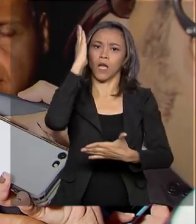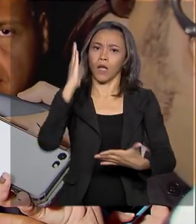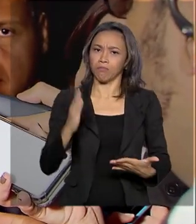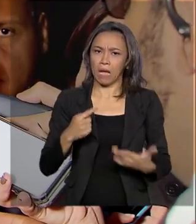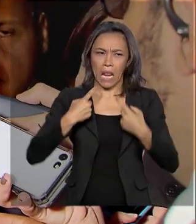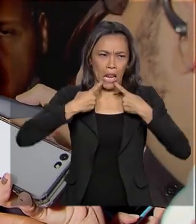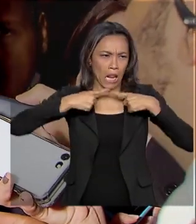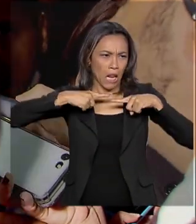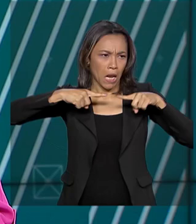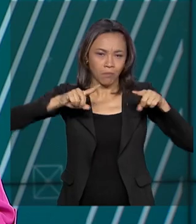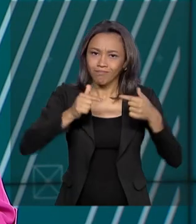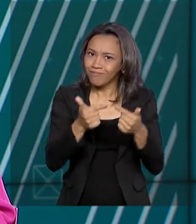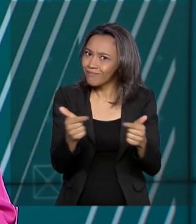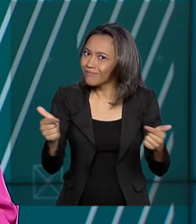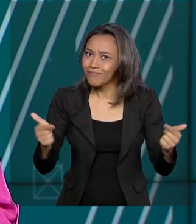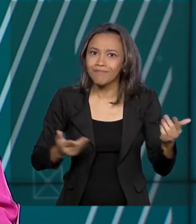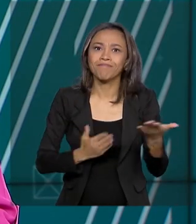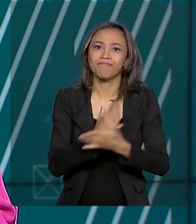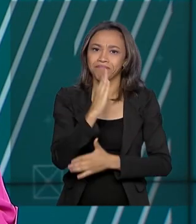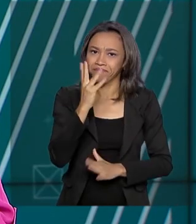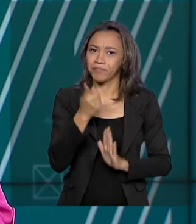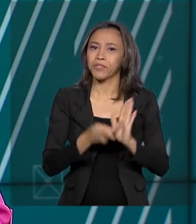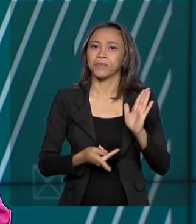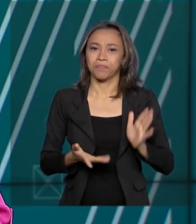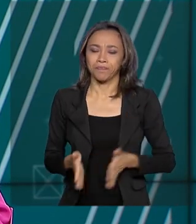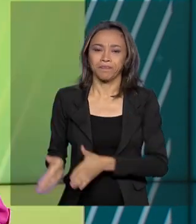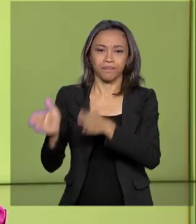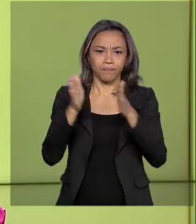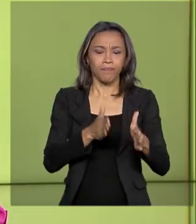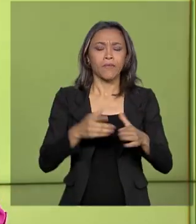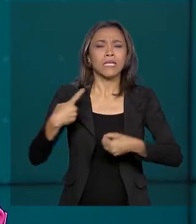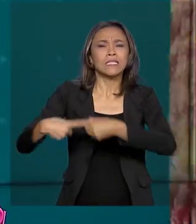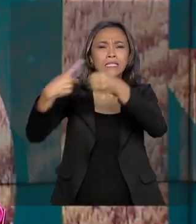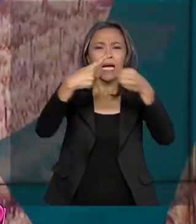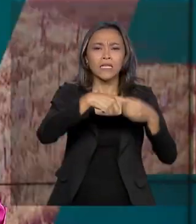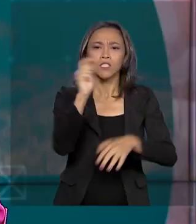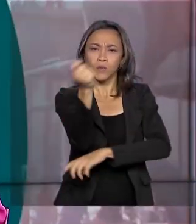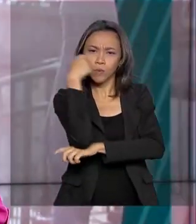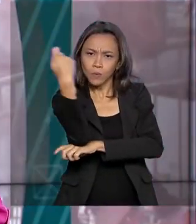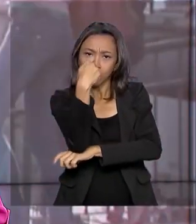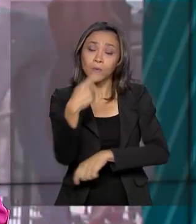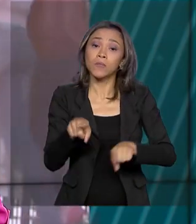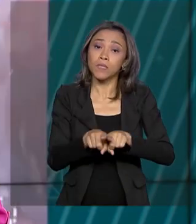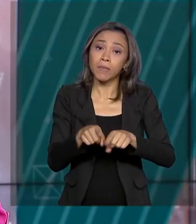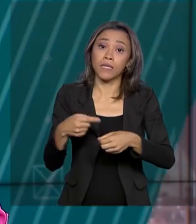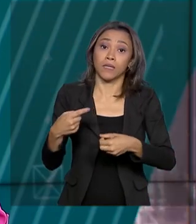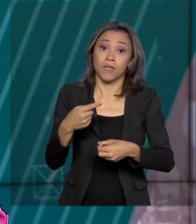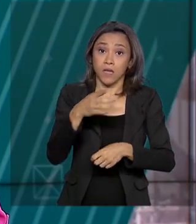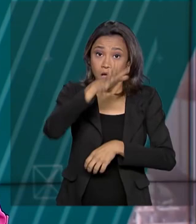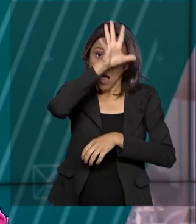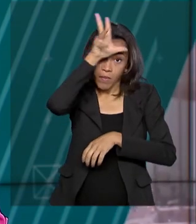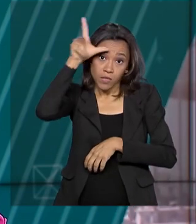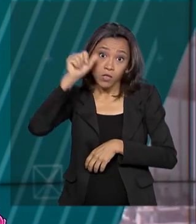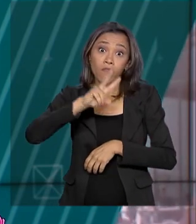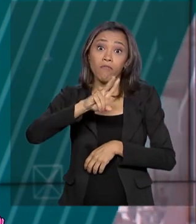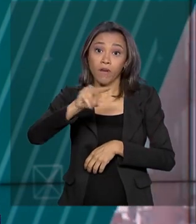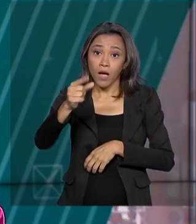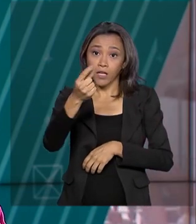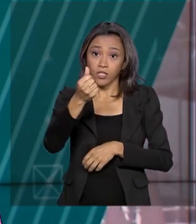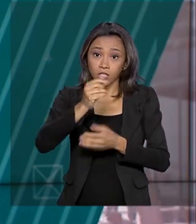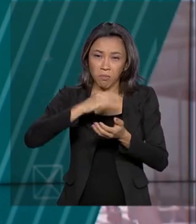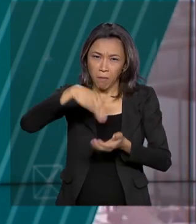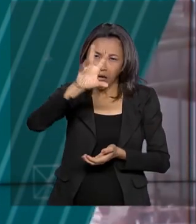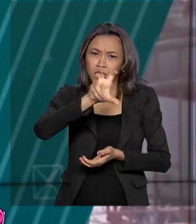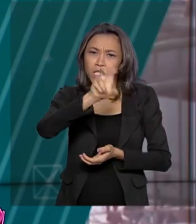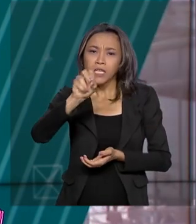crítica ao projeto. Cidades do Rio Grande do Sul e do Amazonas vão receber mais de R$ 500 mil do Ministério